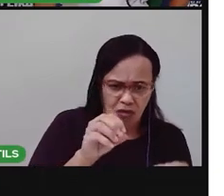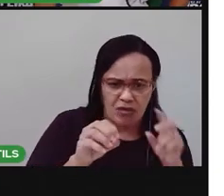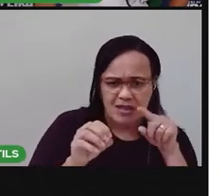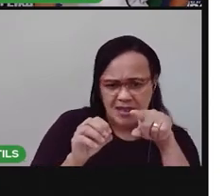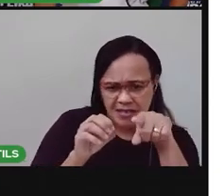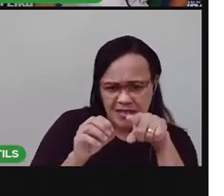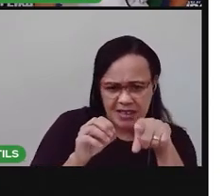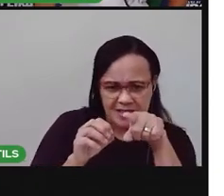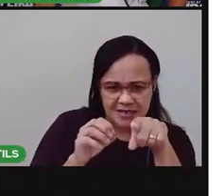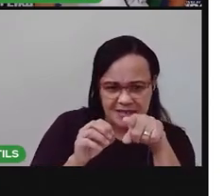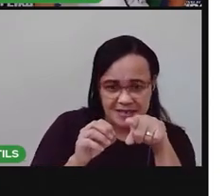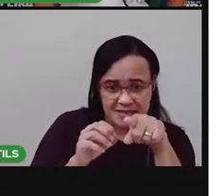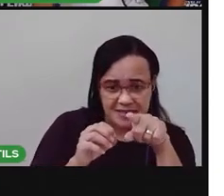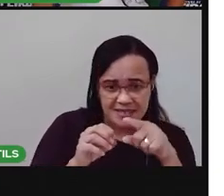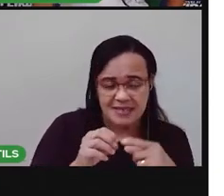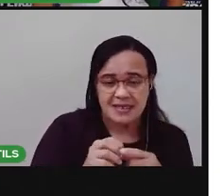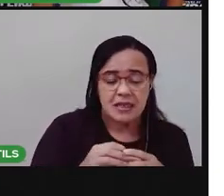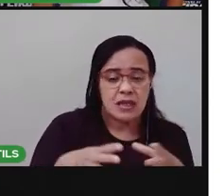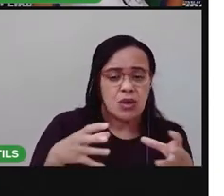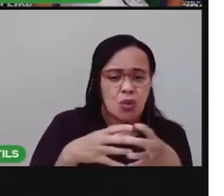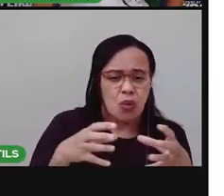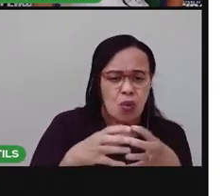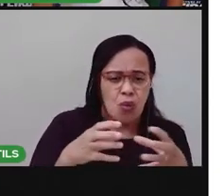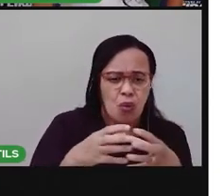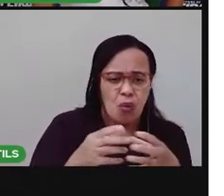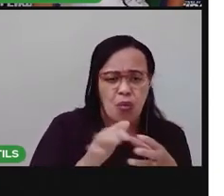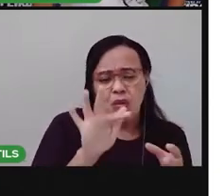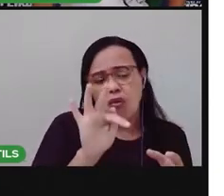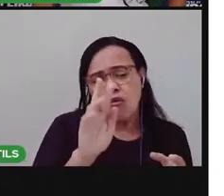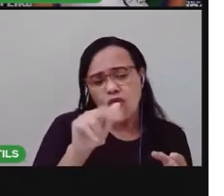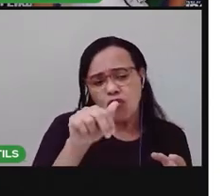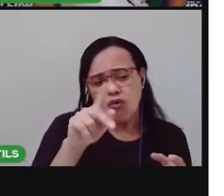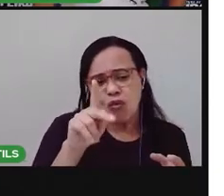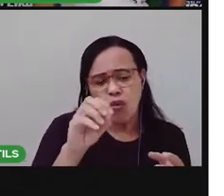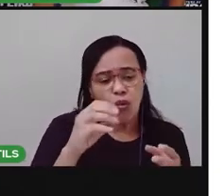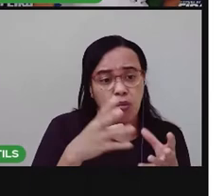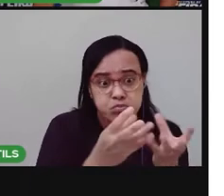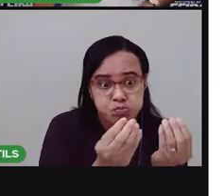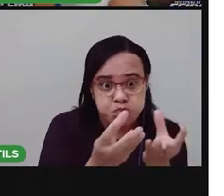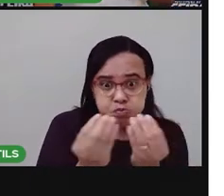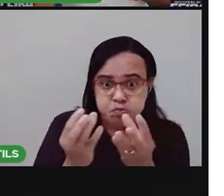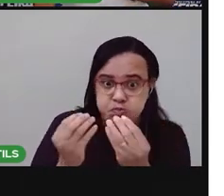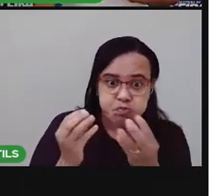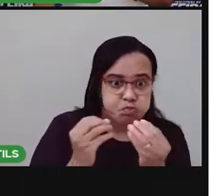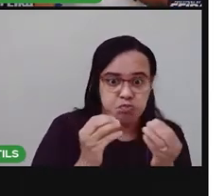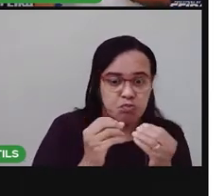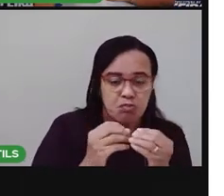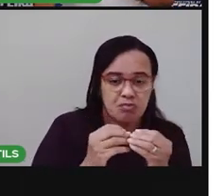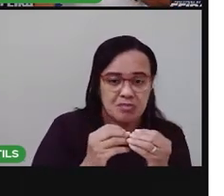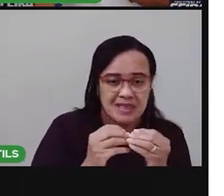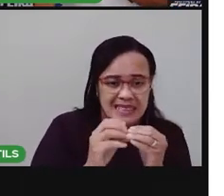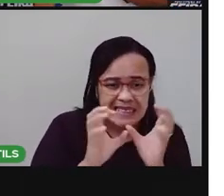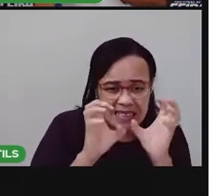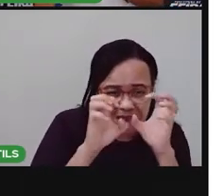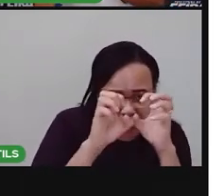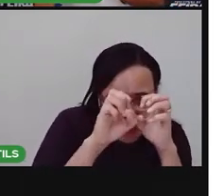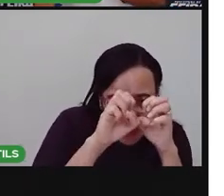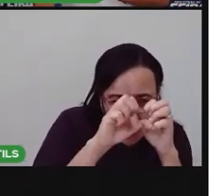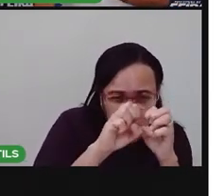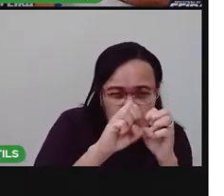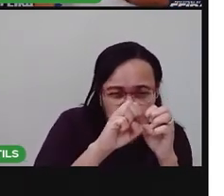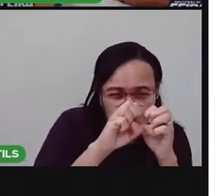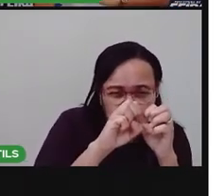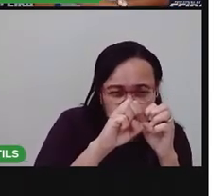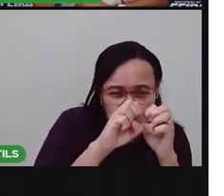esses conjuntos de fungos aqui ó que fica escuro deixa o ambiente